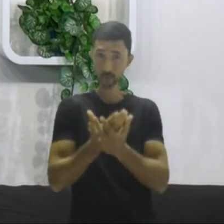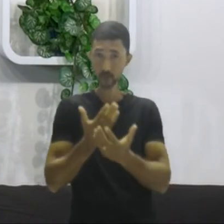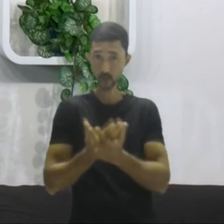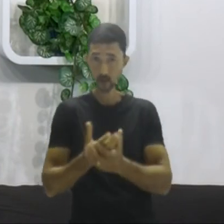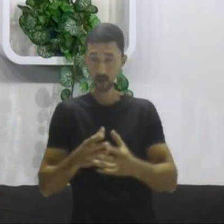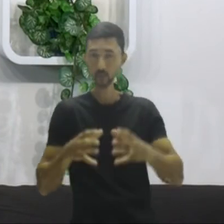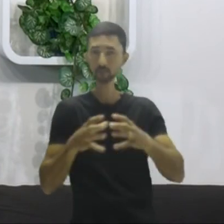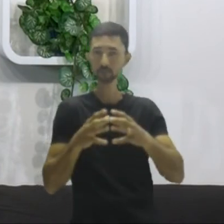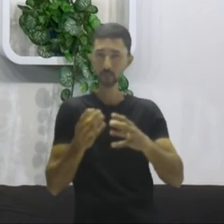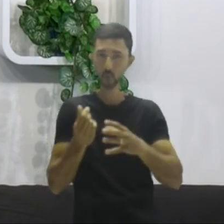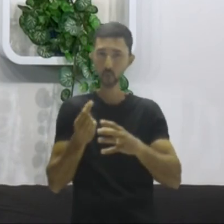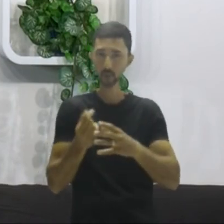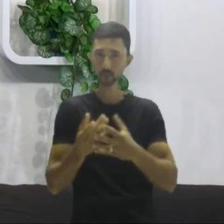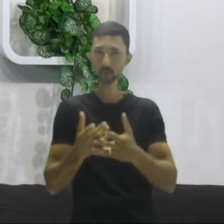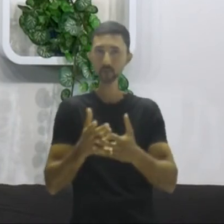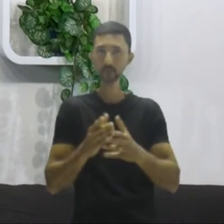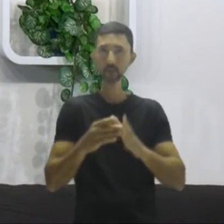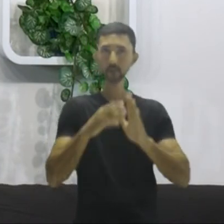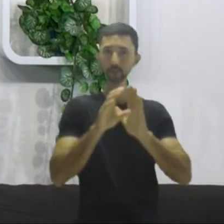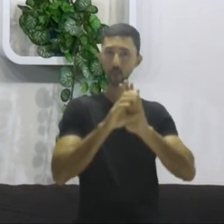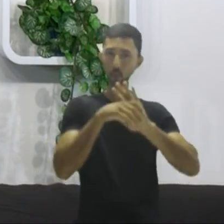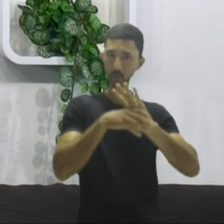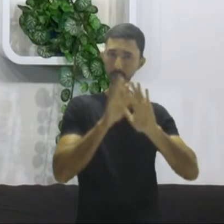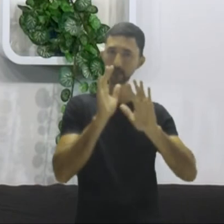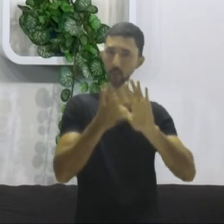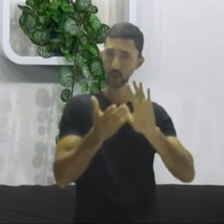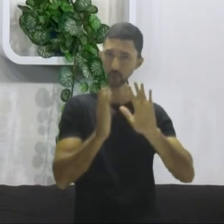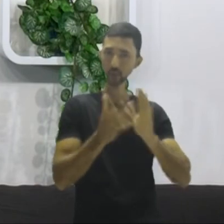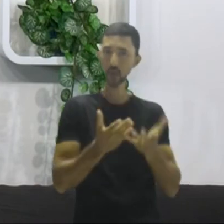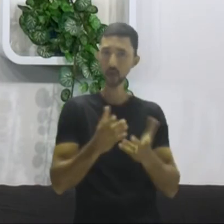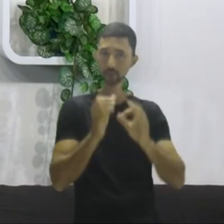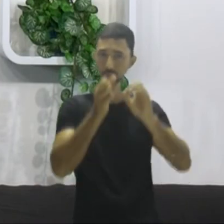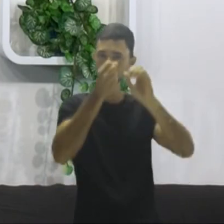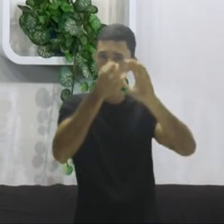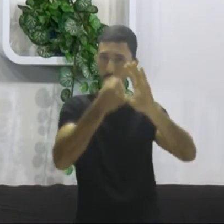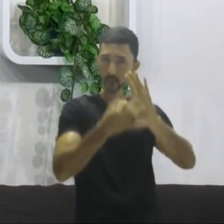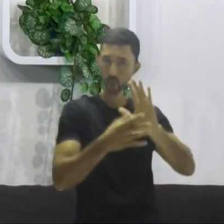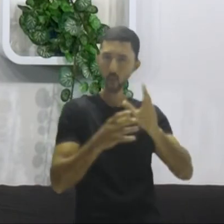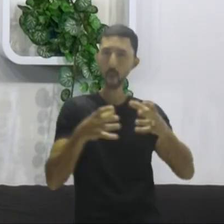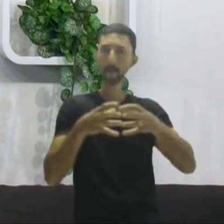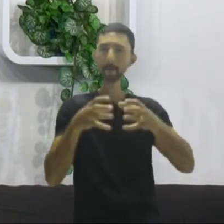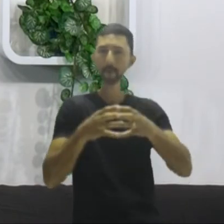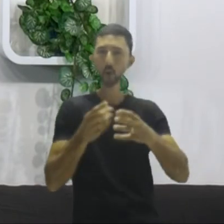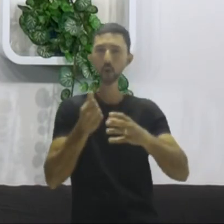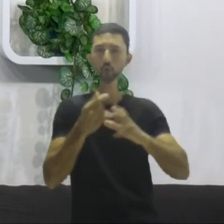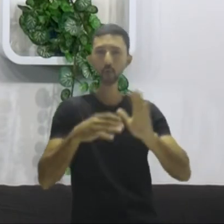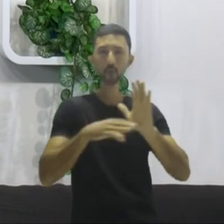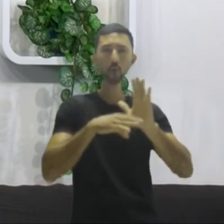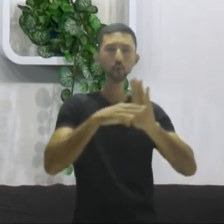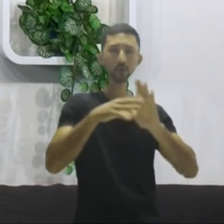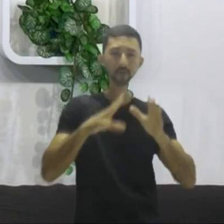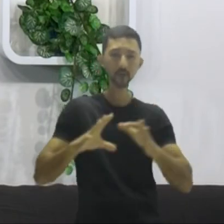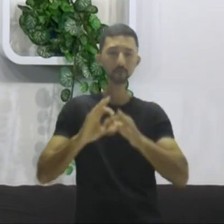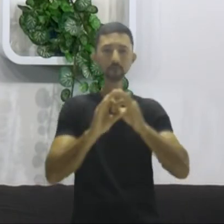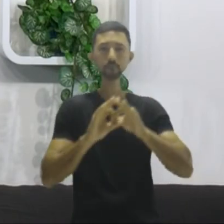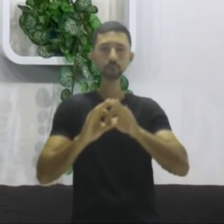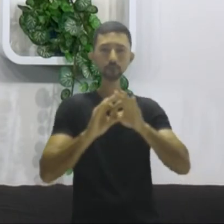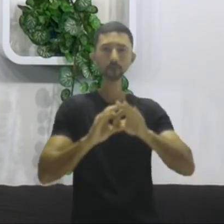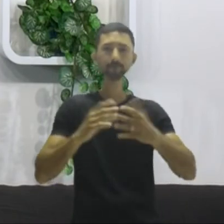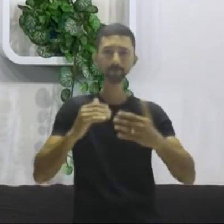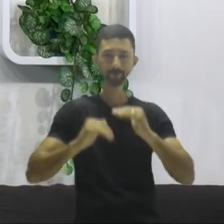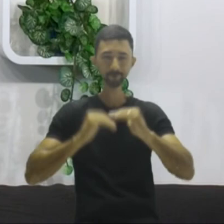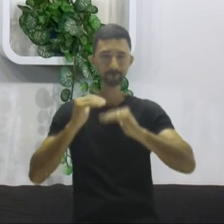sobre blocos econômicos, que eu conceituei para vocês o que é um bloco econômico, os níveis de integração de um bloco